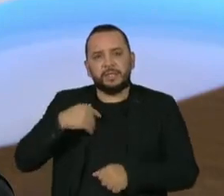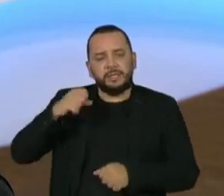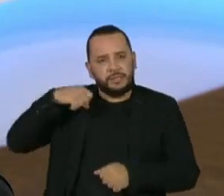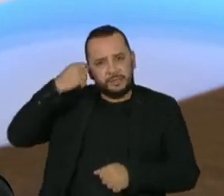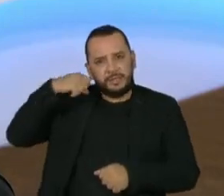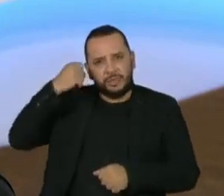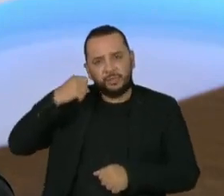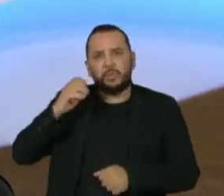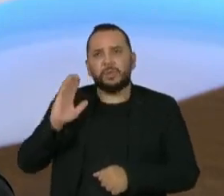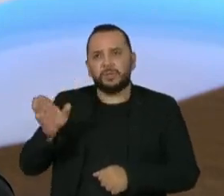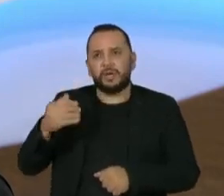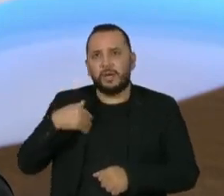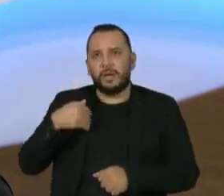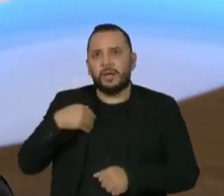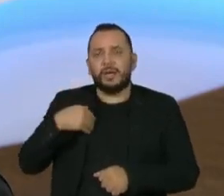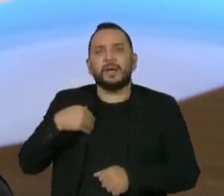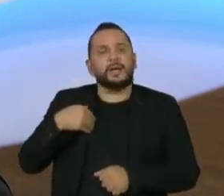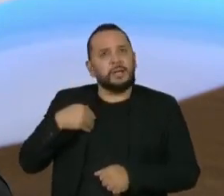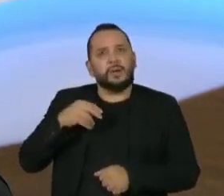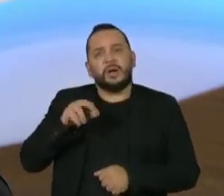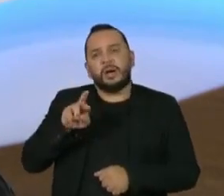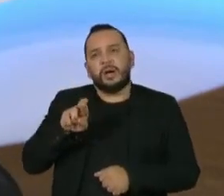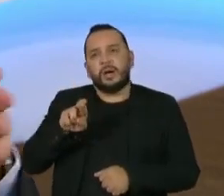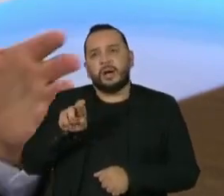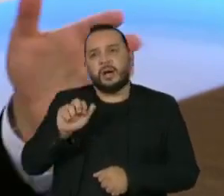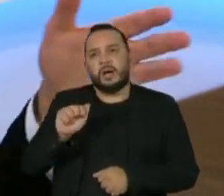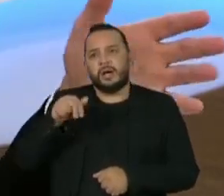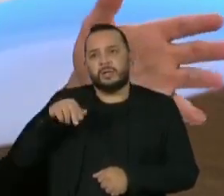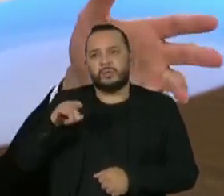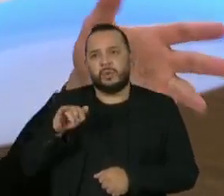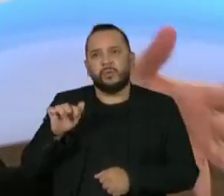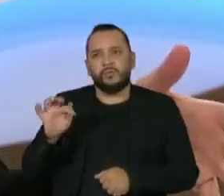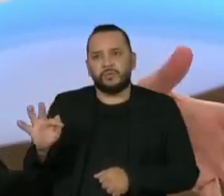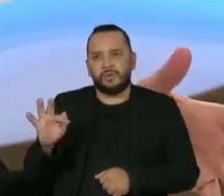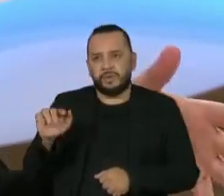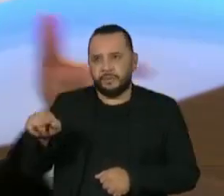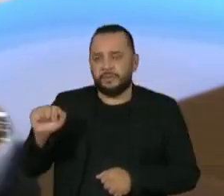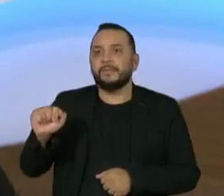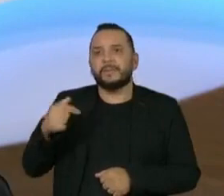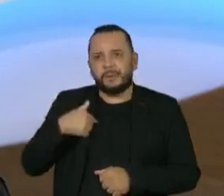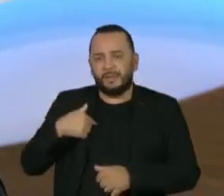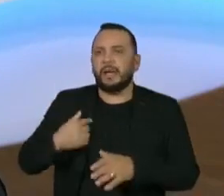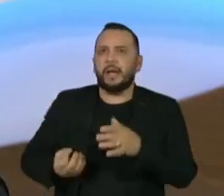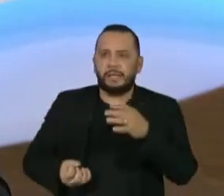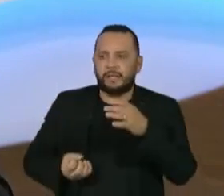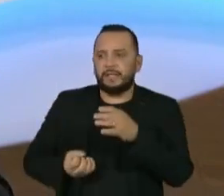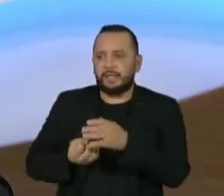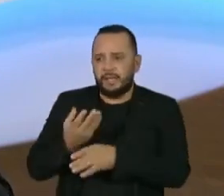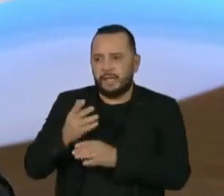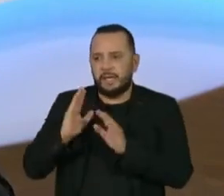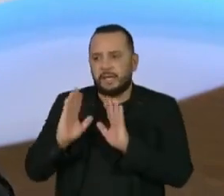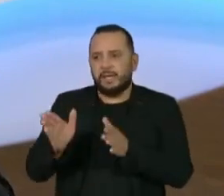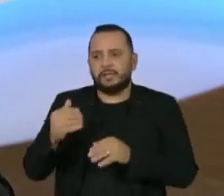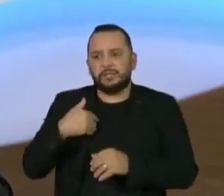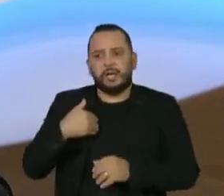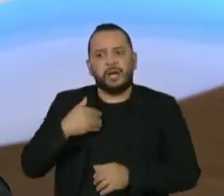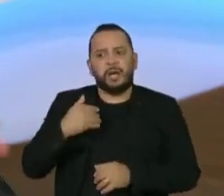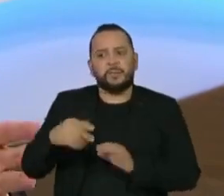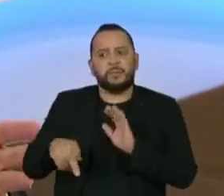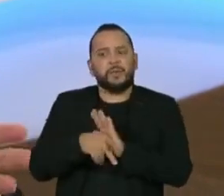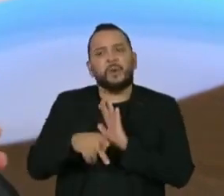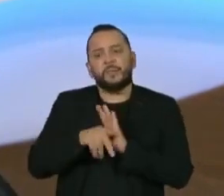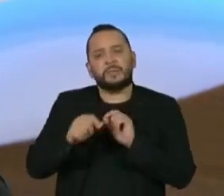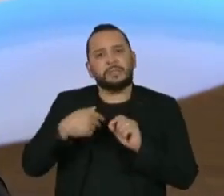é que ela seria instalada, mas ela teria um momento para ser instalada, quando tivéssemos condições físicas de fazer a CPI no Senado Federal.